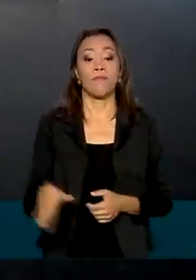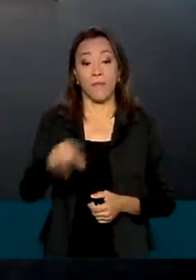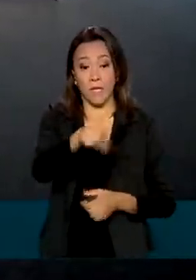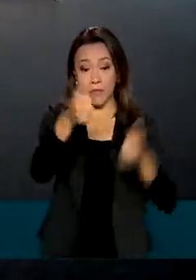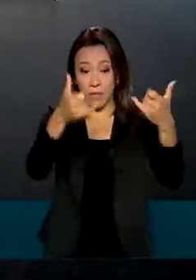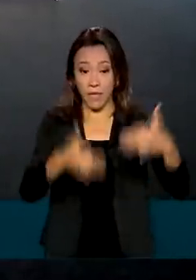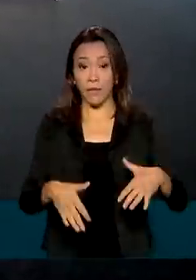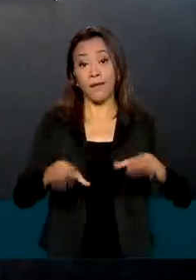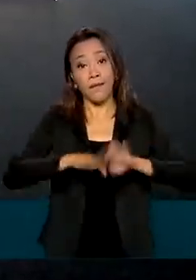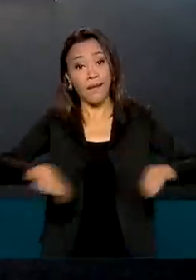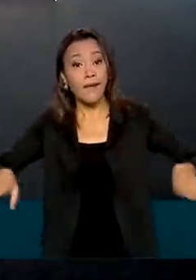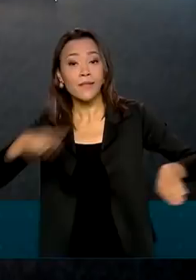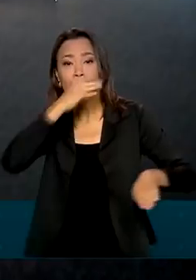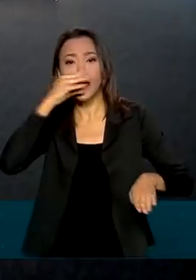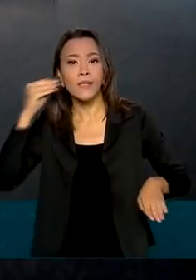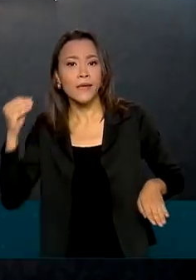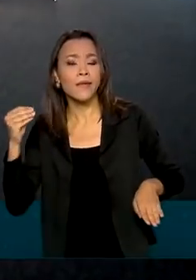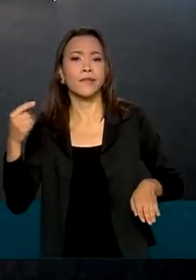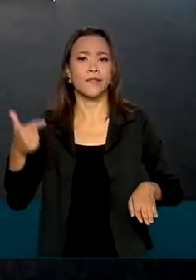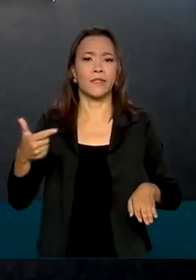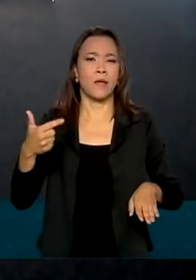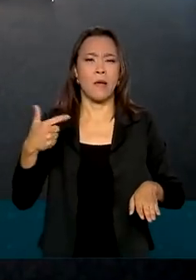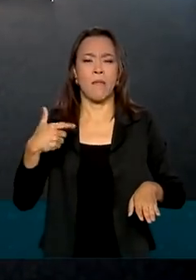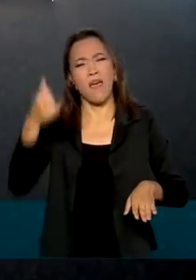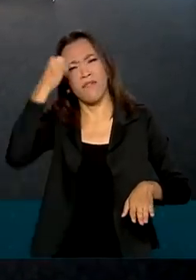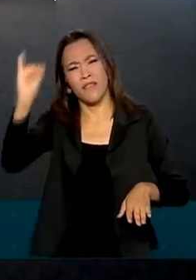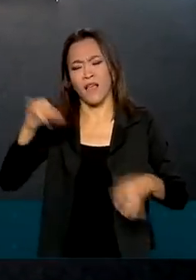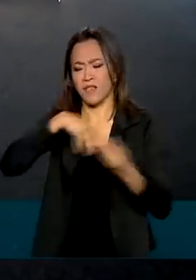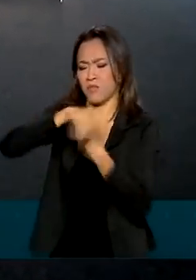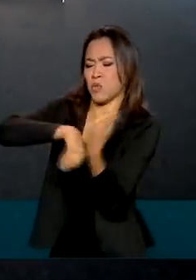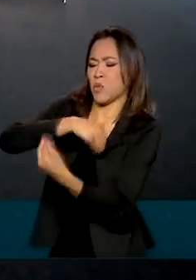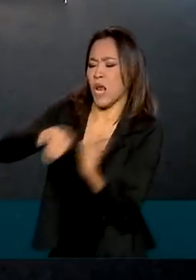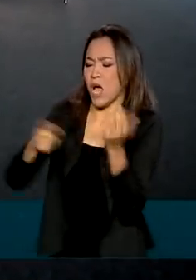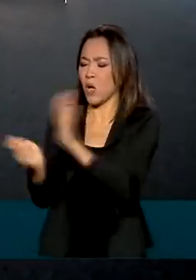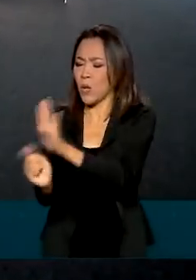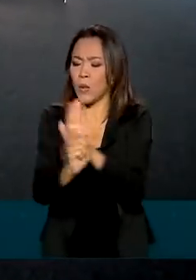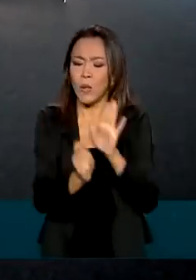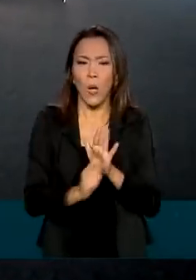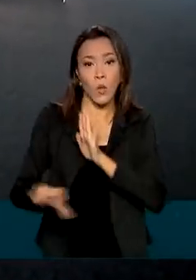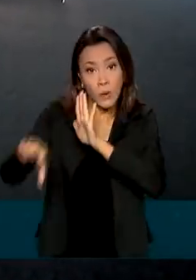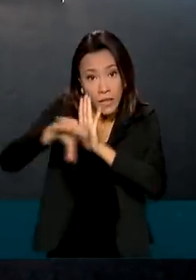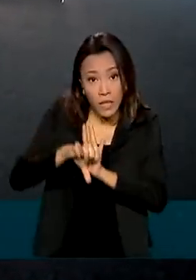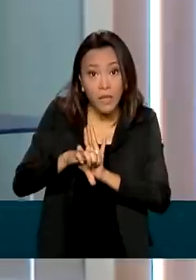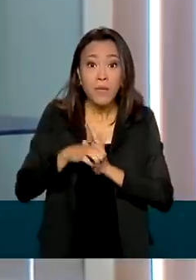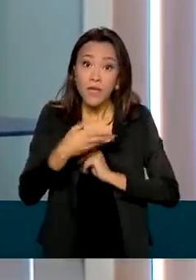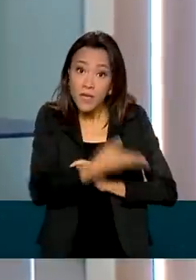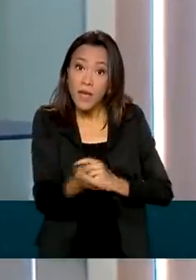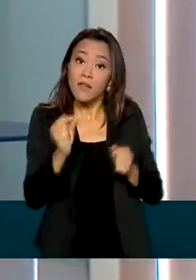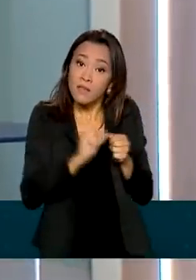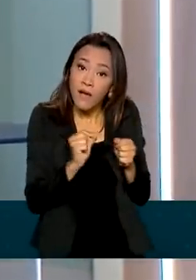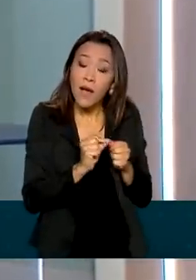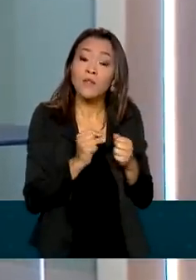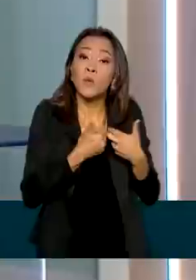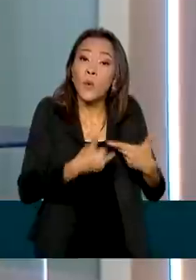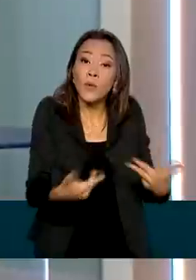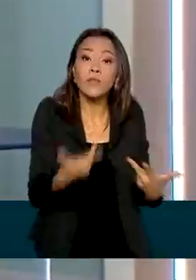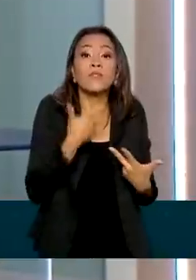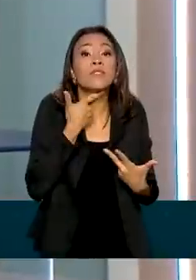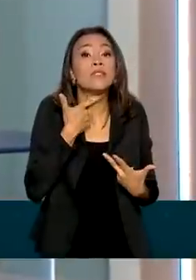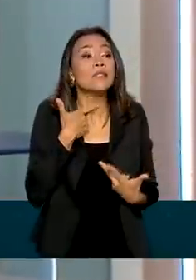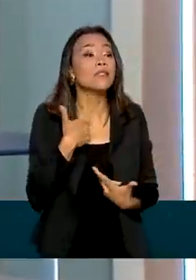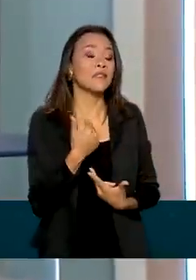tempo ocioso para se envolver com drogas, para se envolver com o crime, e façam daquilo que eles gostam a